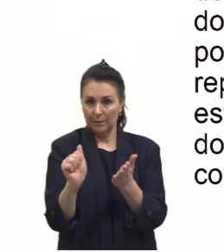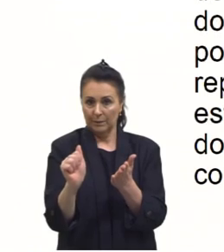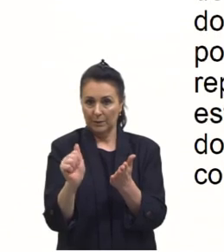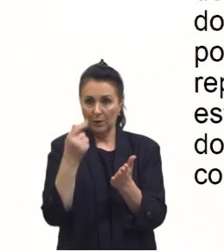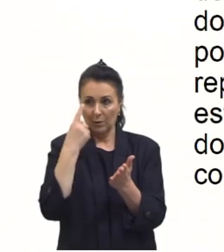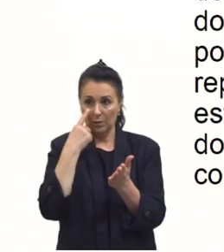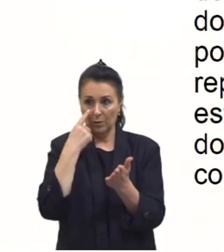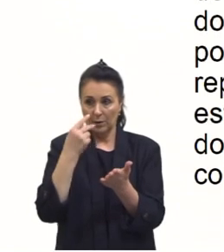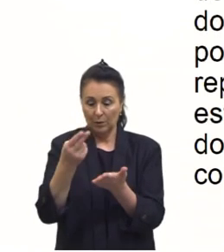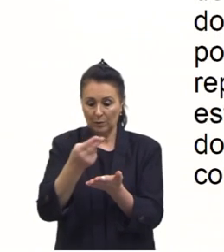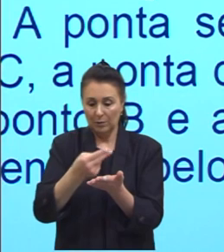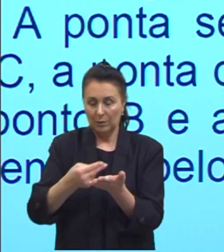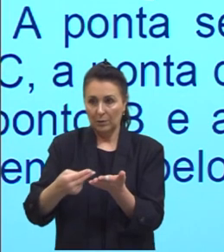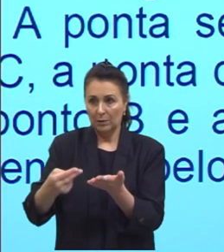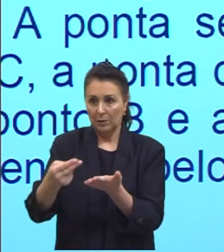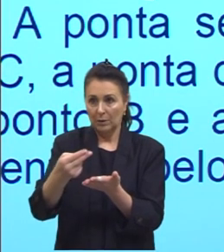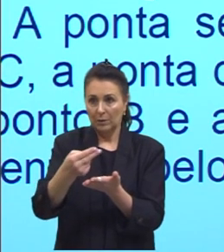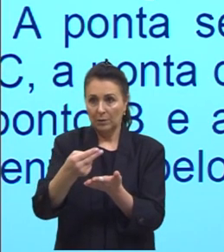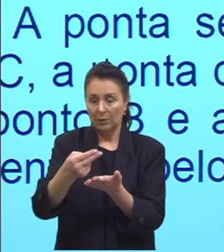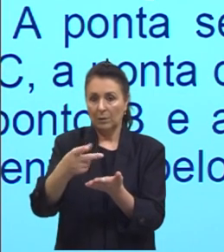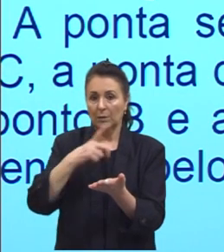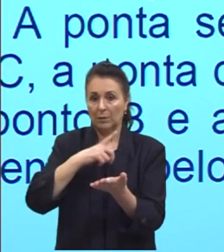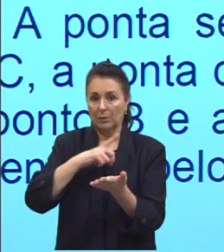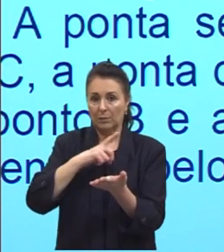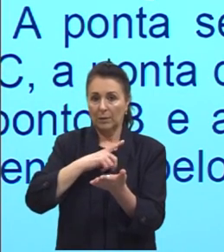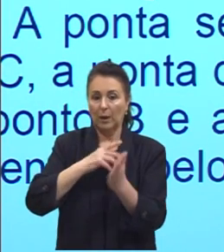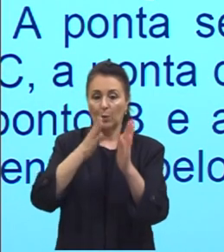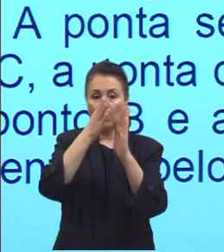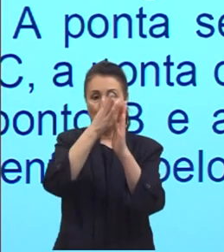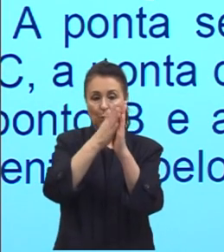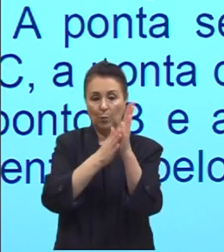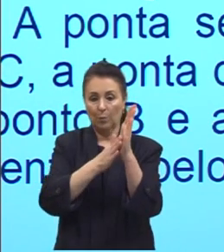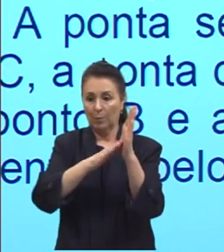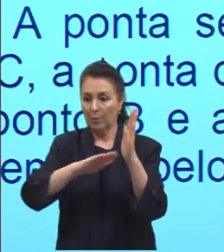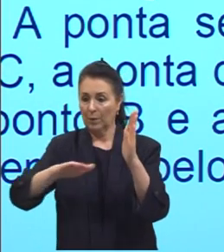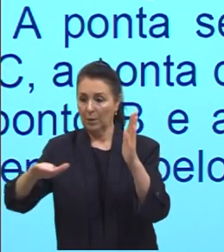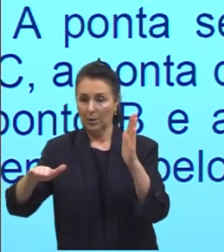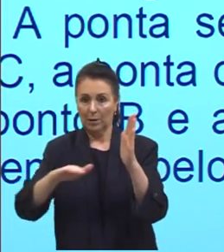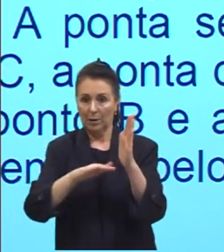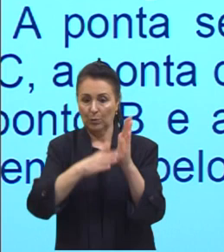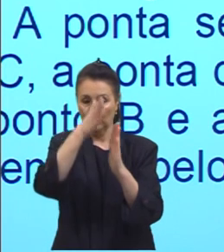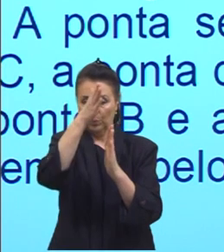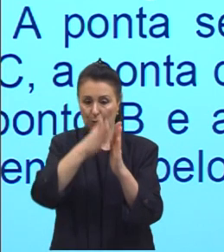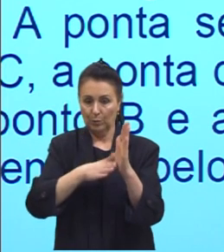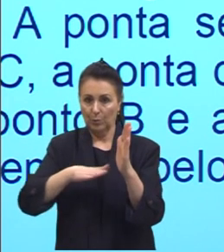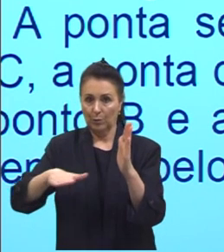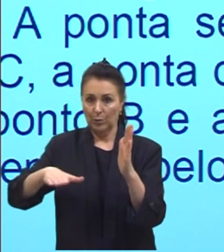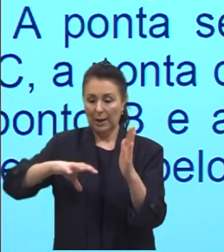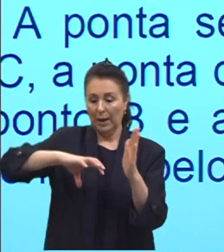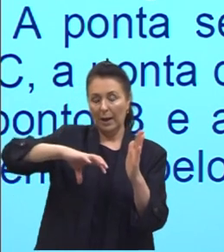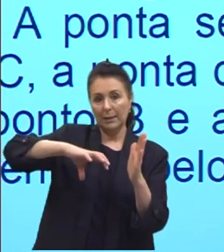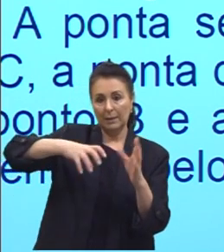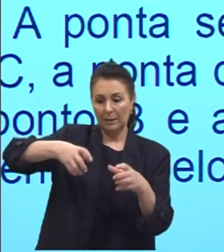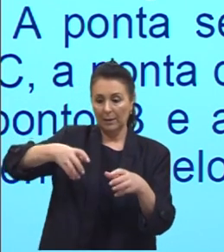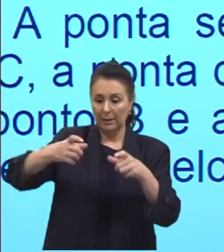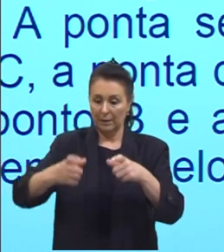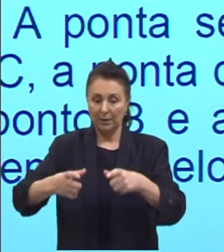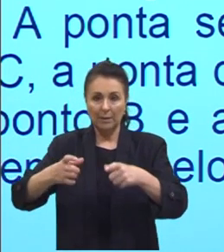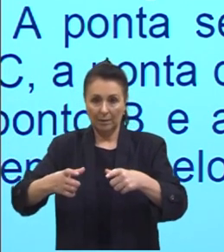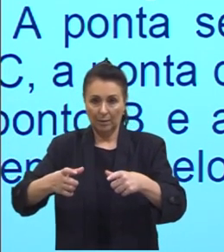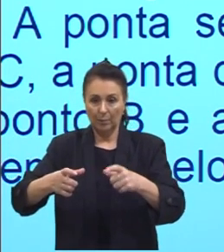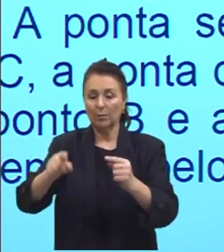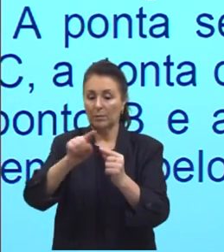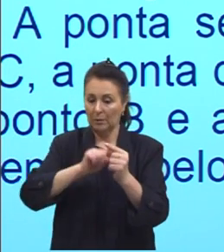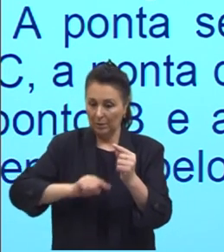vemos na figura então nós temos o plano cartesiano o desenho da tampa da panela que segue o formato